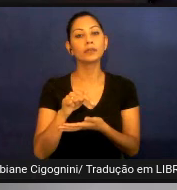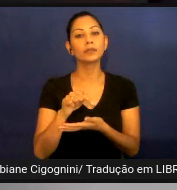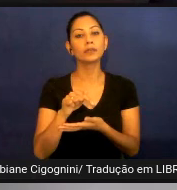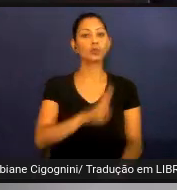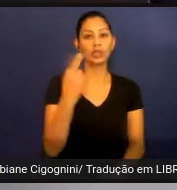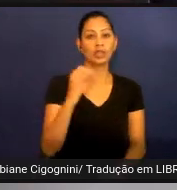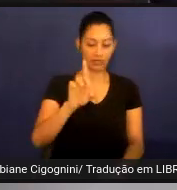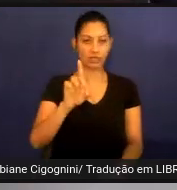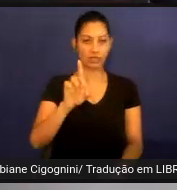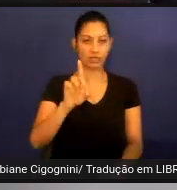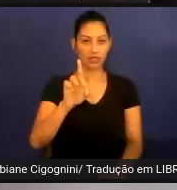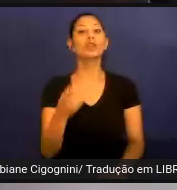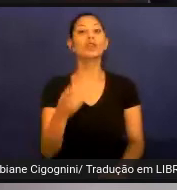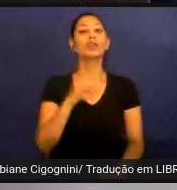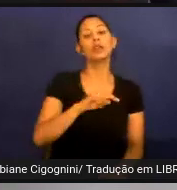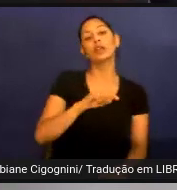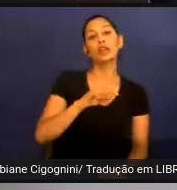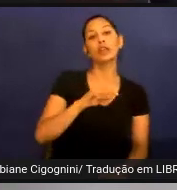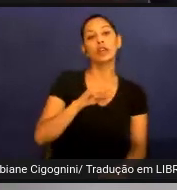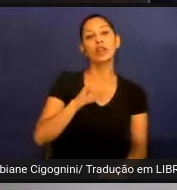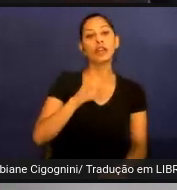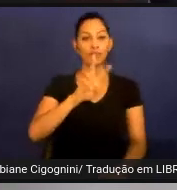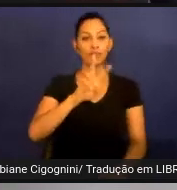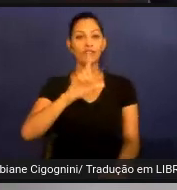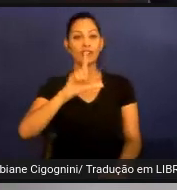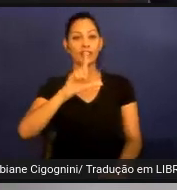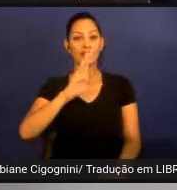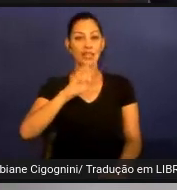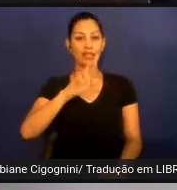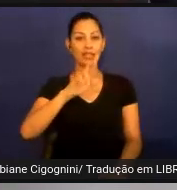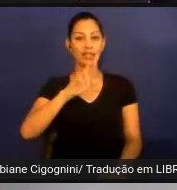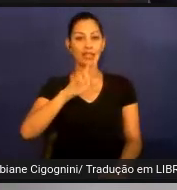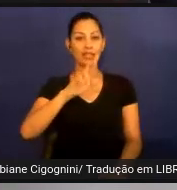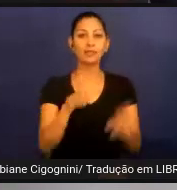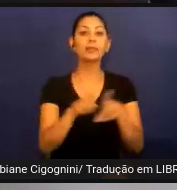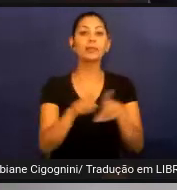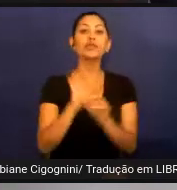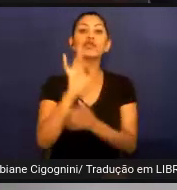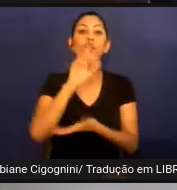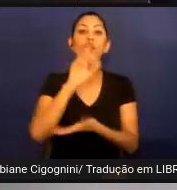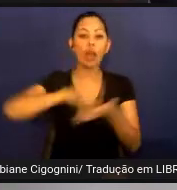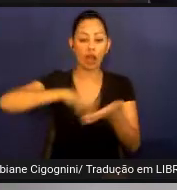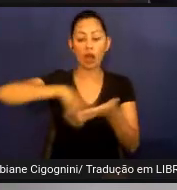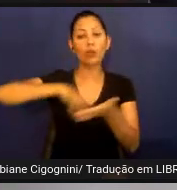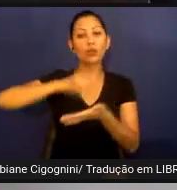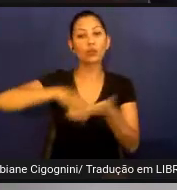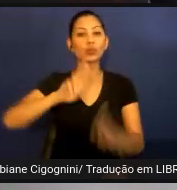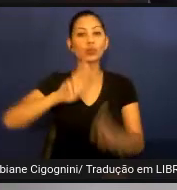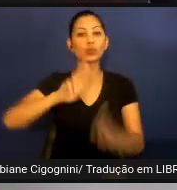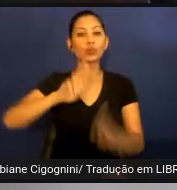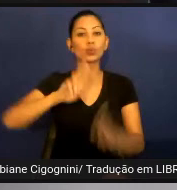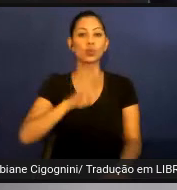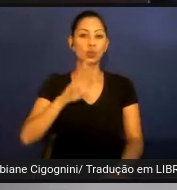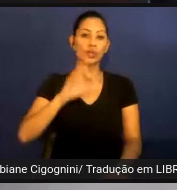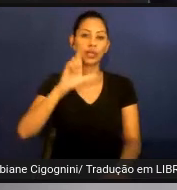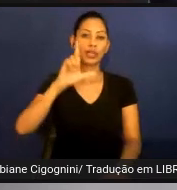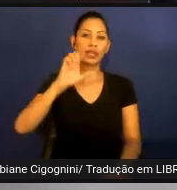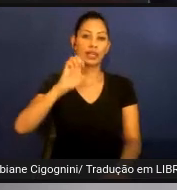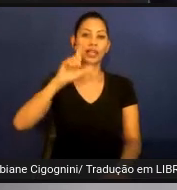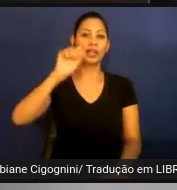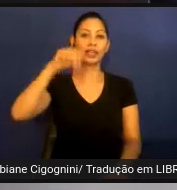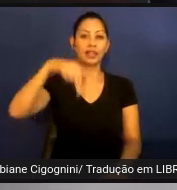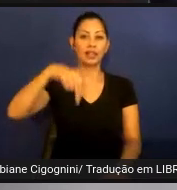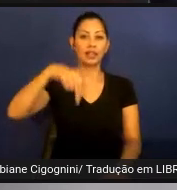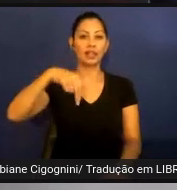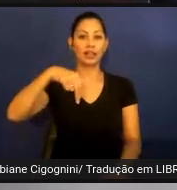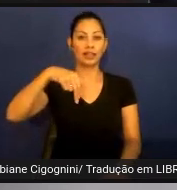Vlibras e apenas os autores fizeram uso do Elan também fizemos observação em sala de aula na turma